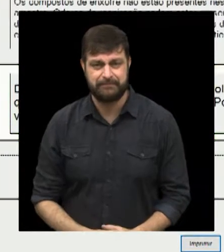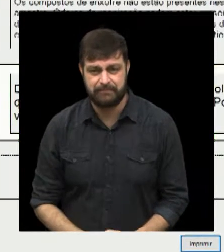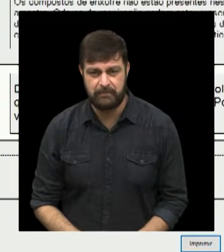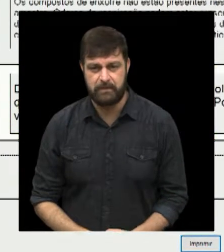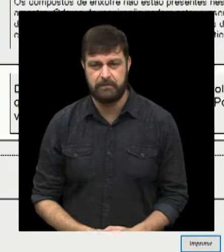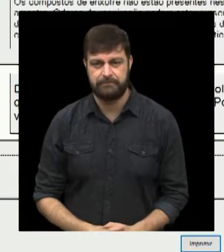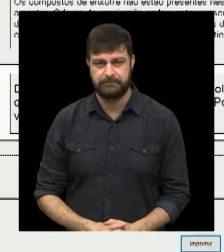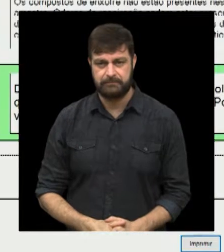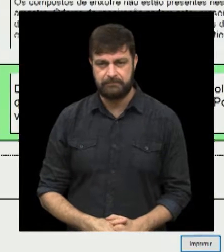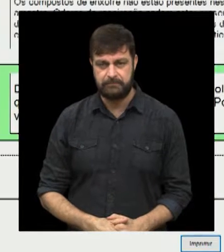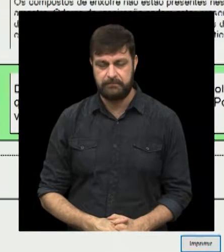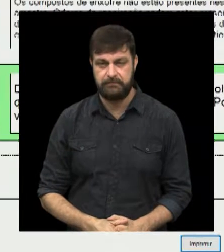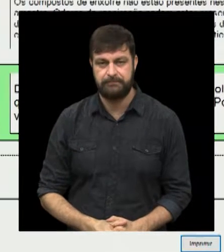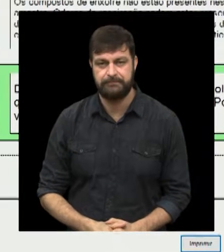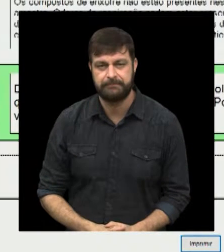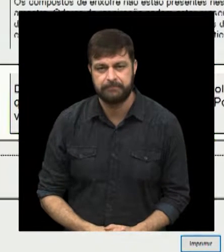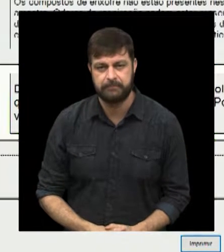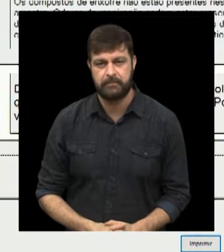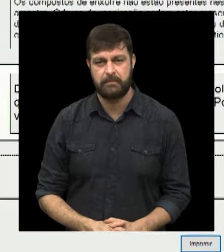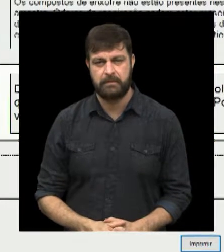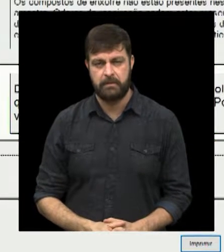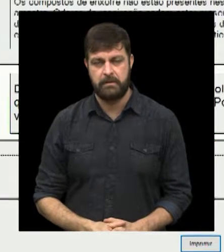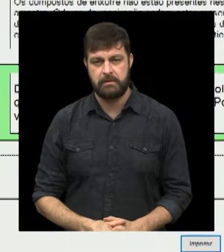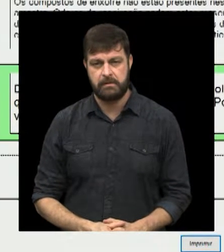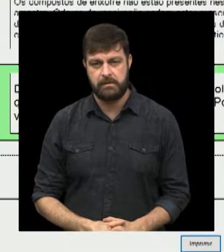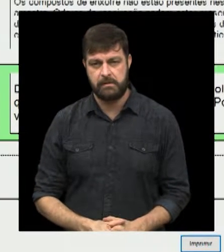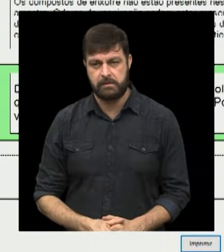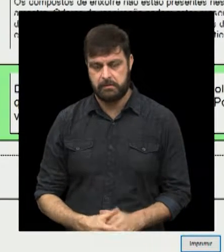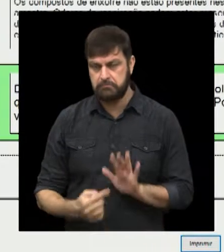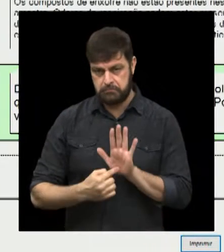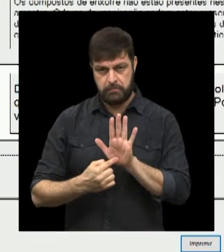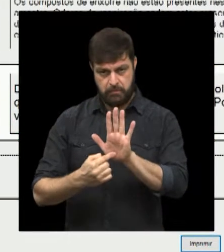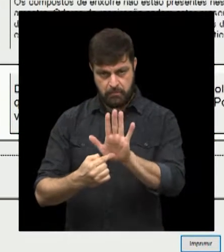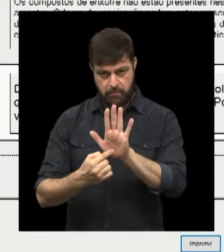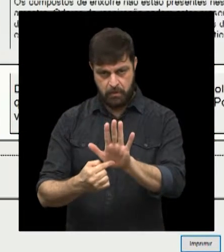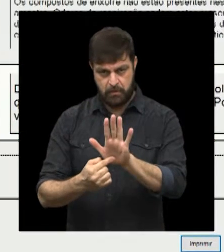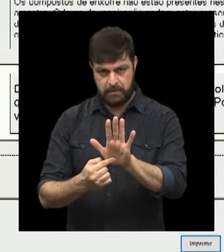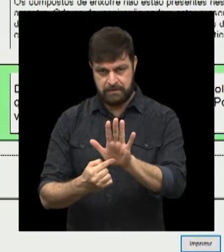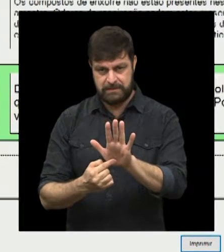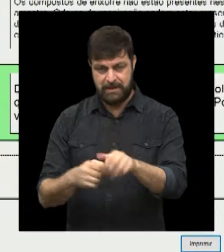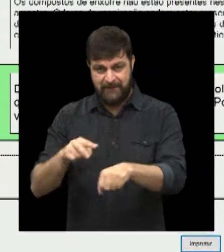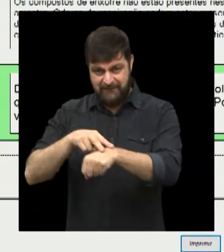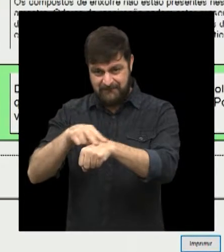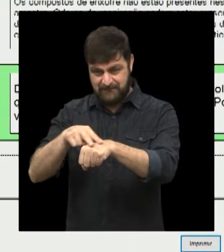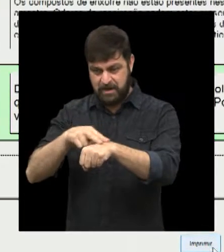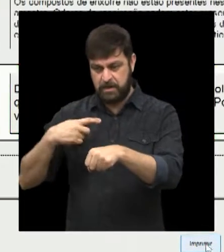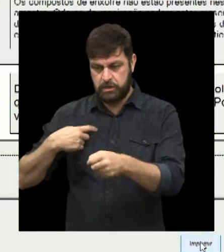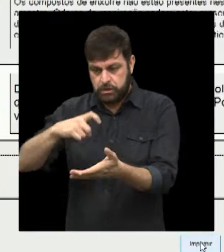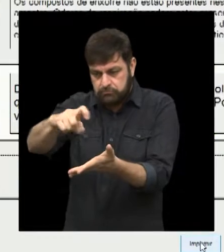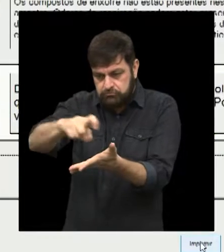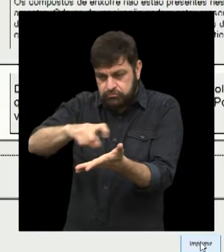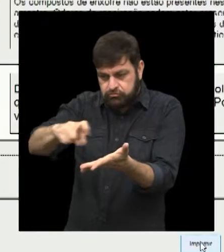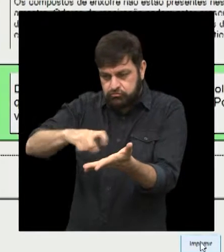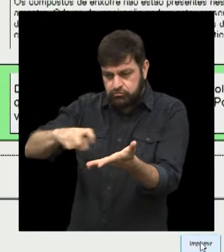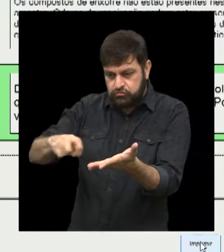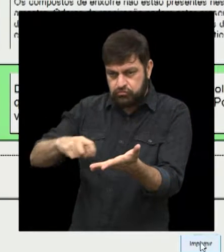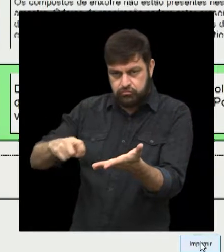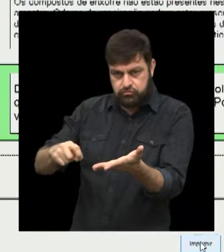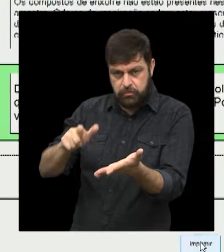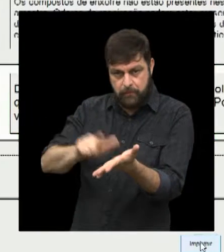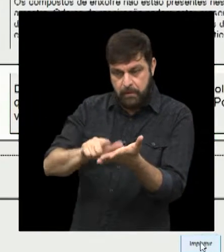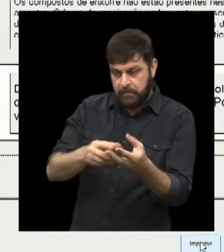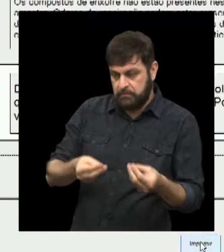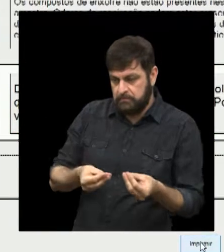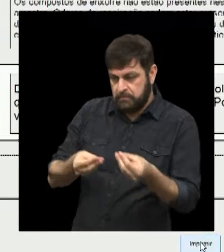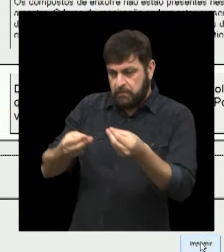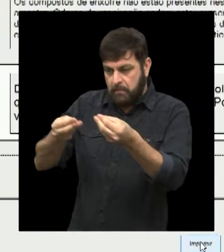produção do mau odor oral, né, do mau odor bucal. Então, isso aqui nós imprimimos para o paciente, é bem